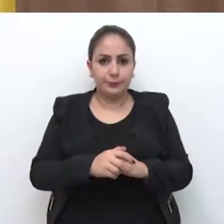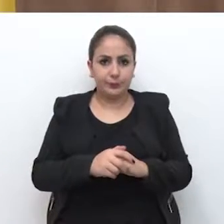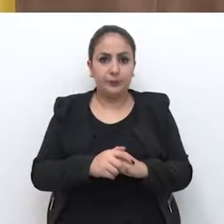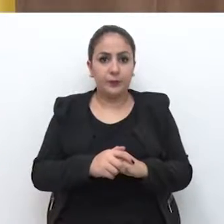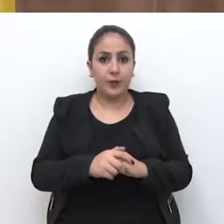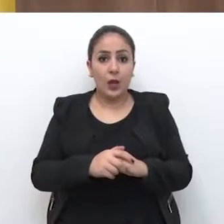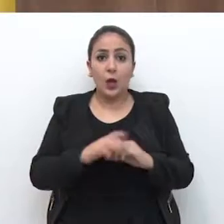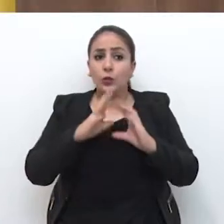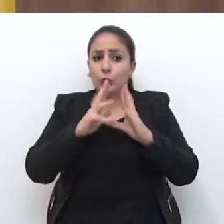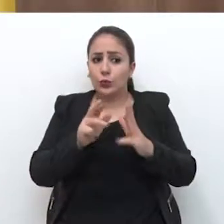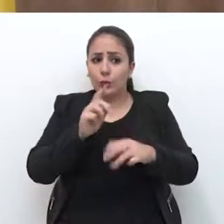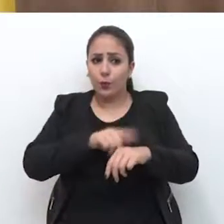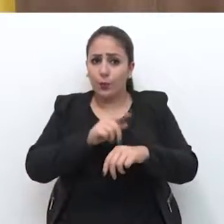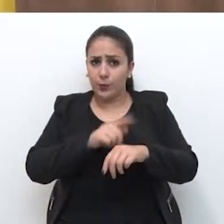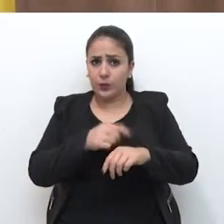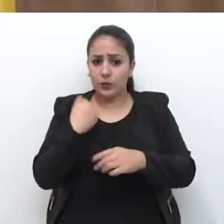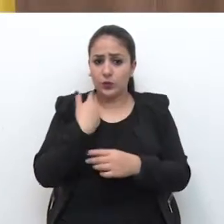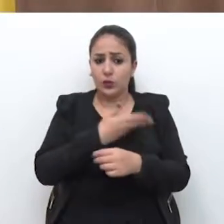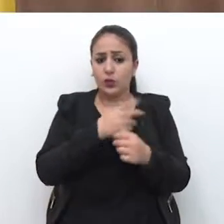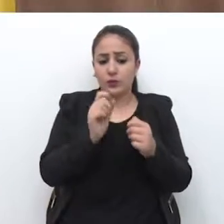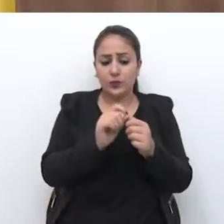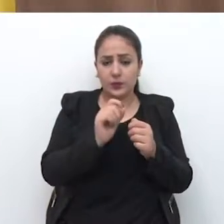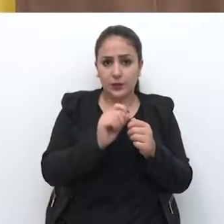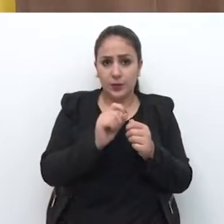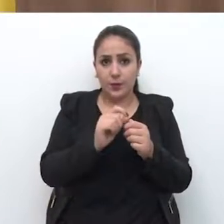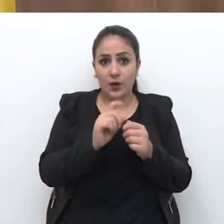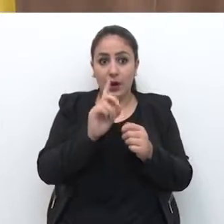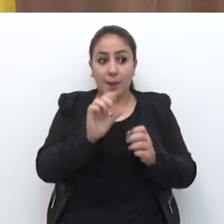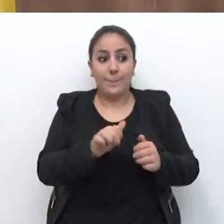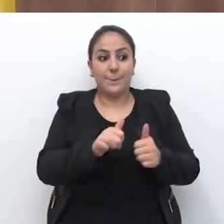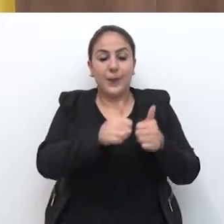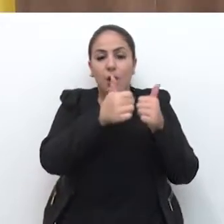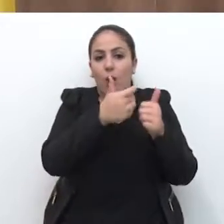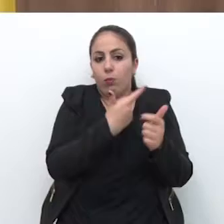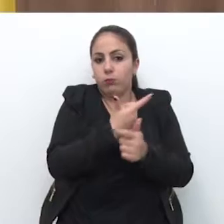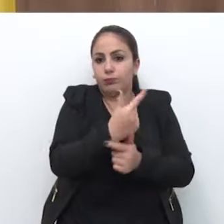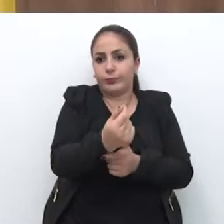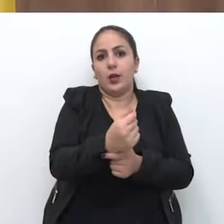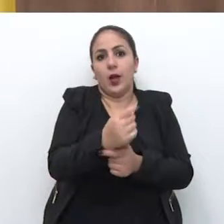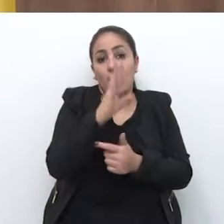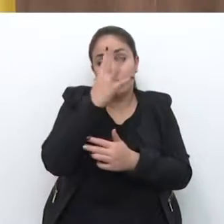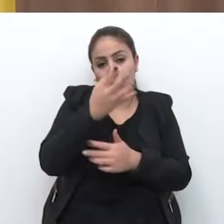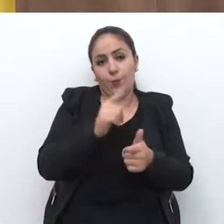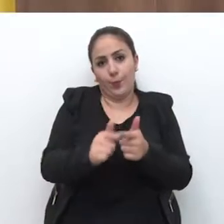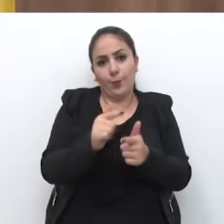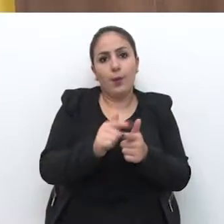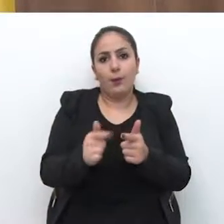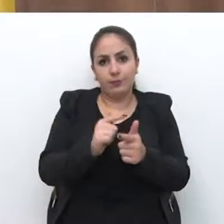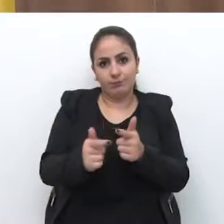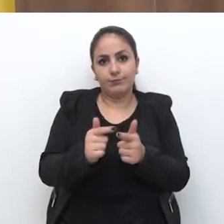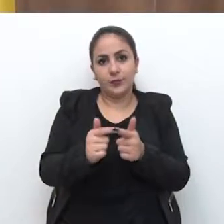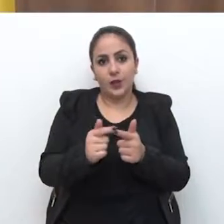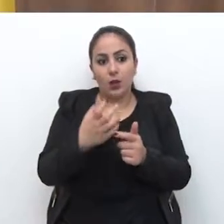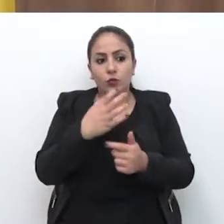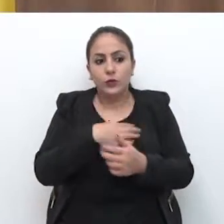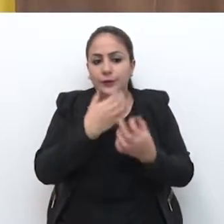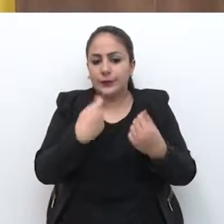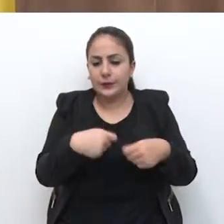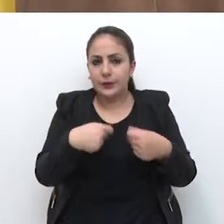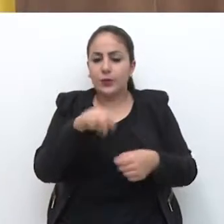fizemos foi no sentido de buscar uma saída que seja a melhor saída, ou seja, que seja a saída